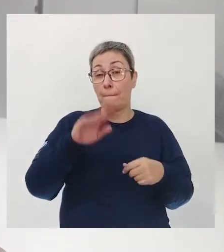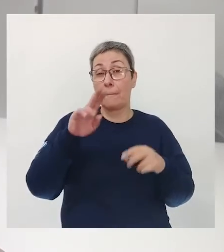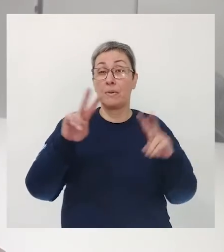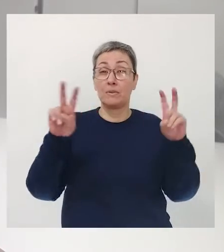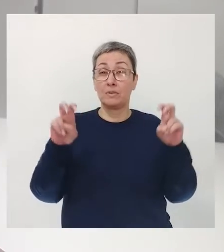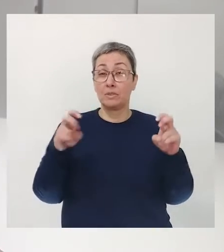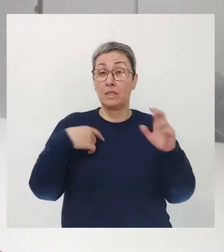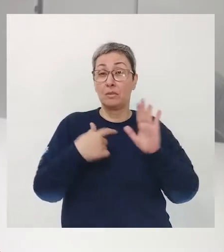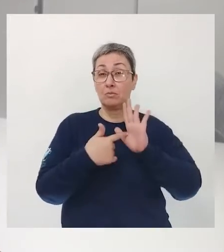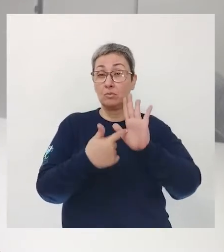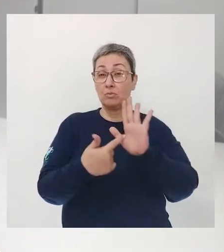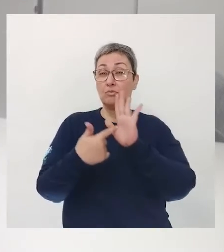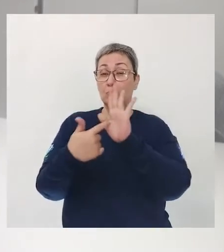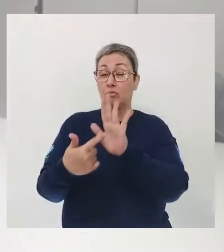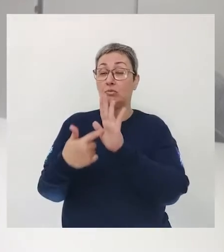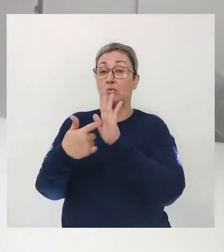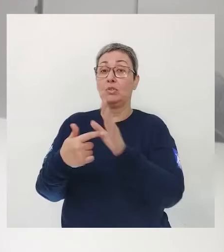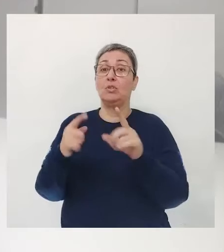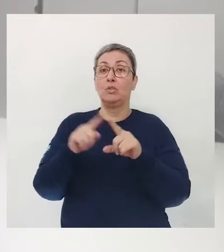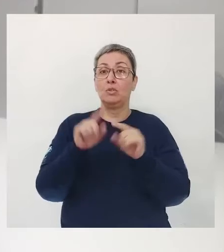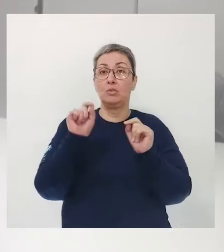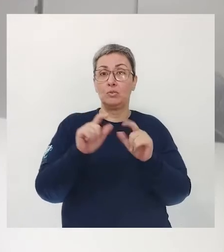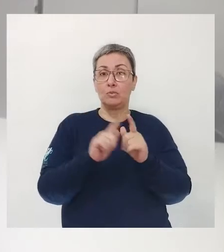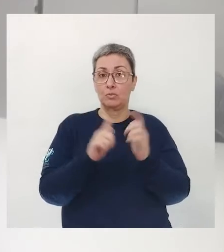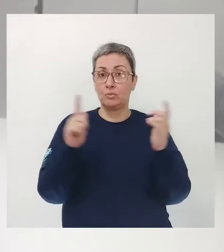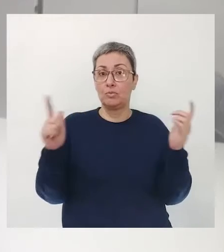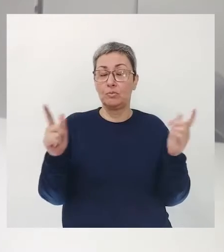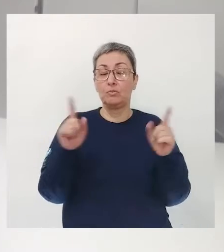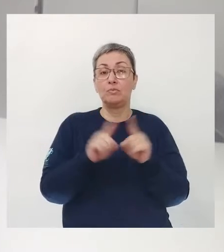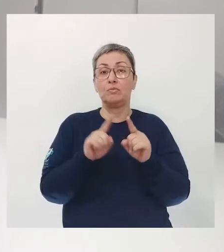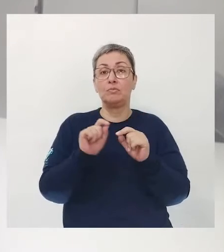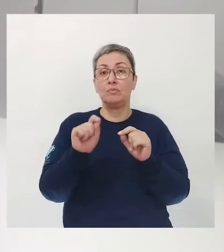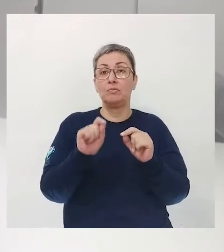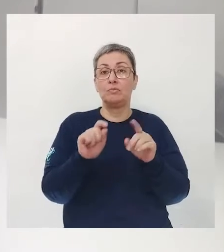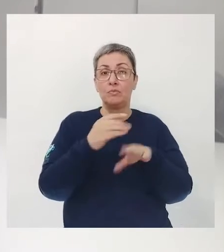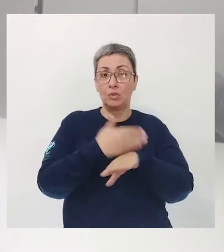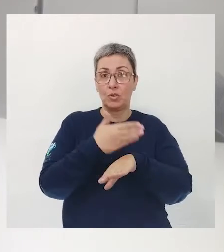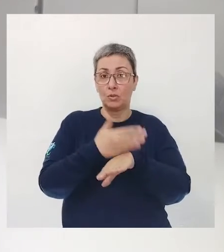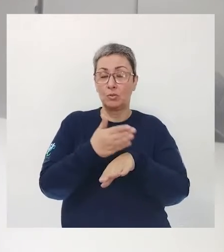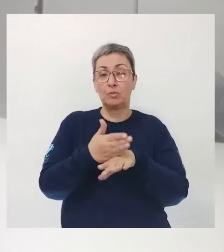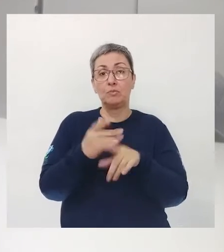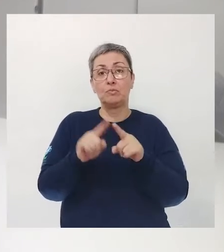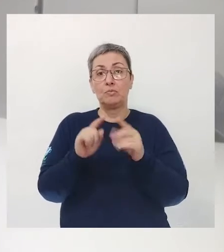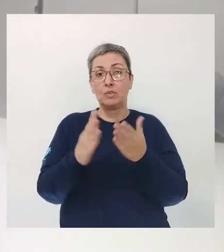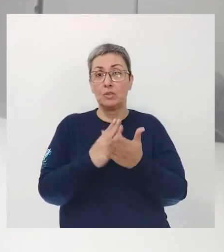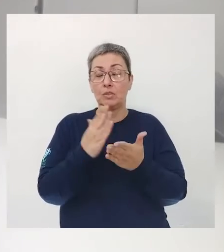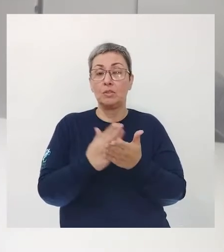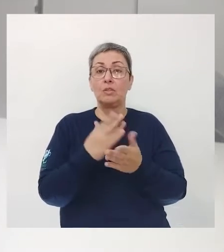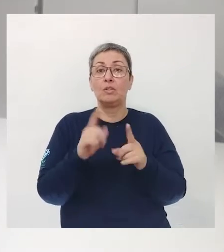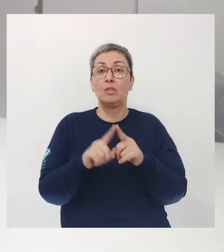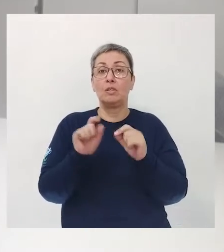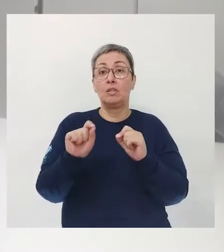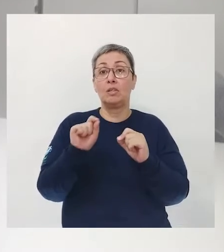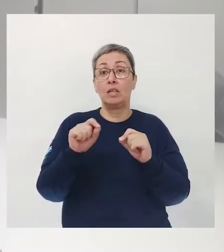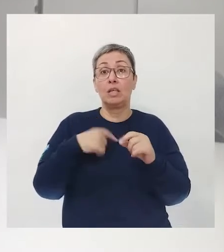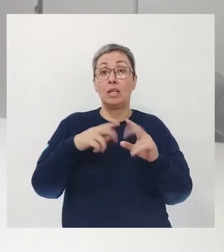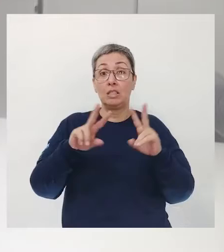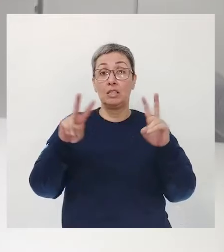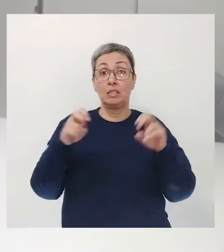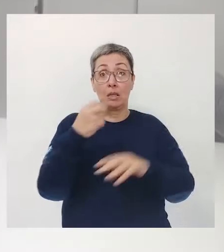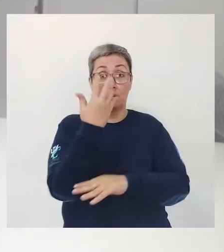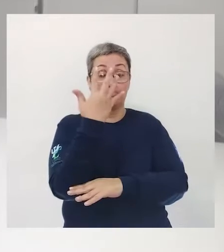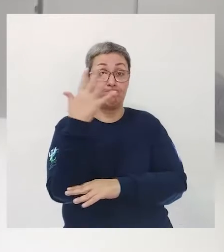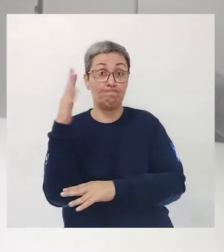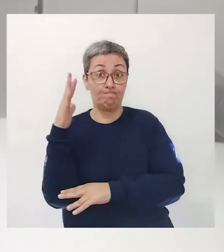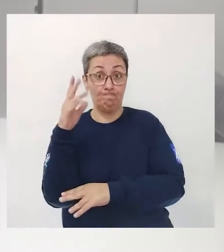Que mais tem aparecido Aí pelas charges Dos periódicos Dos jornais Das revistas São as questões